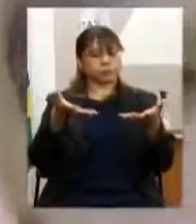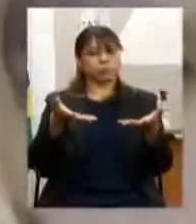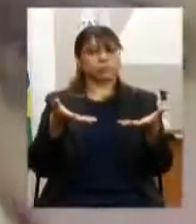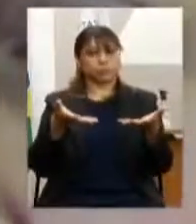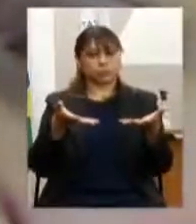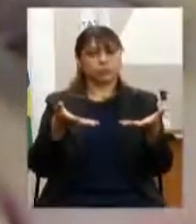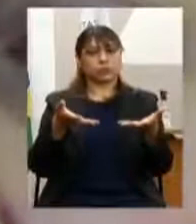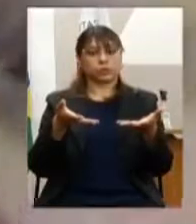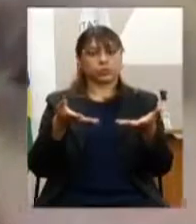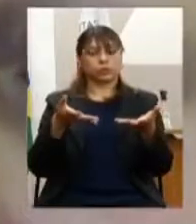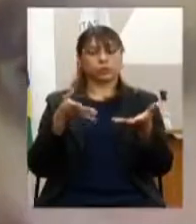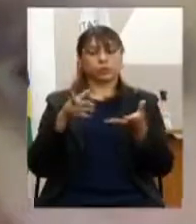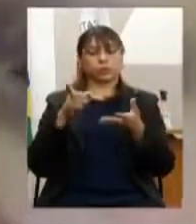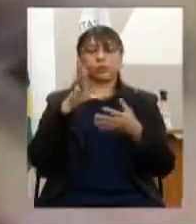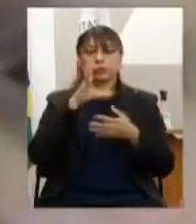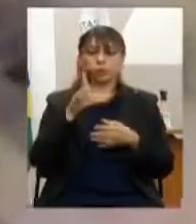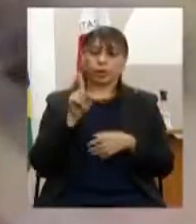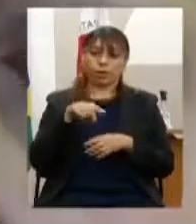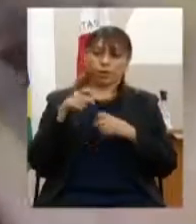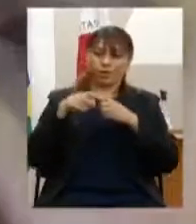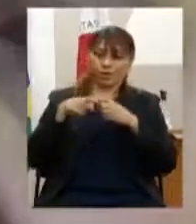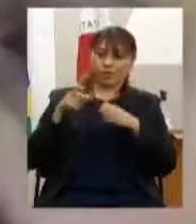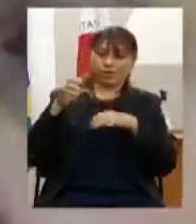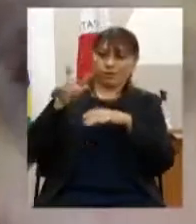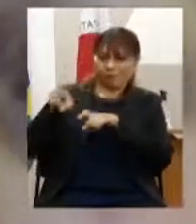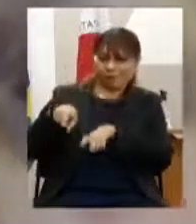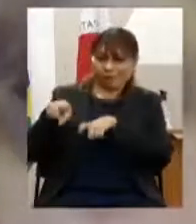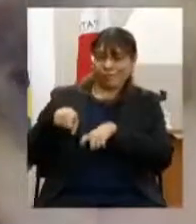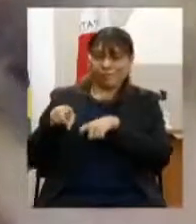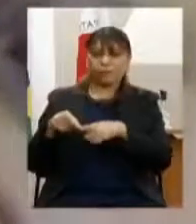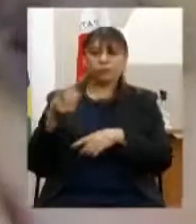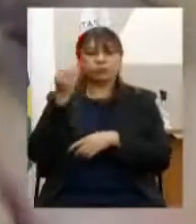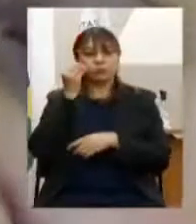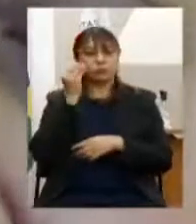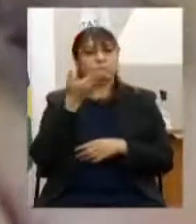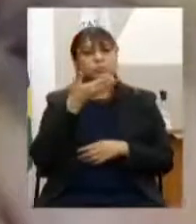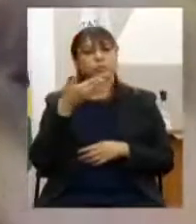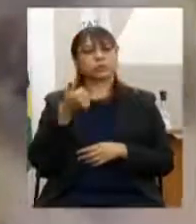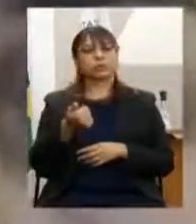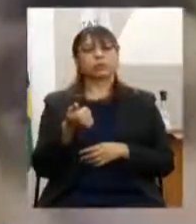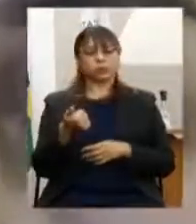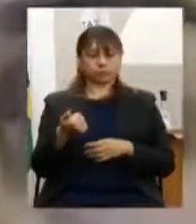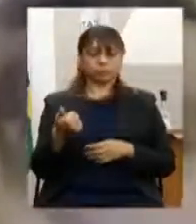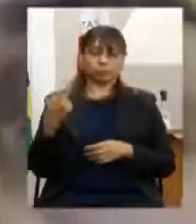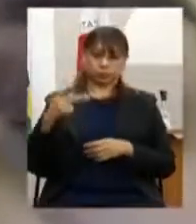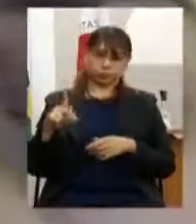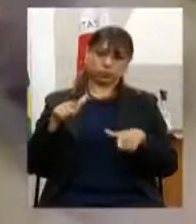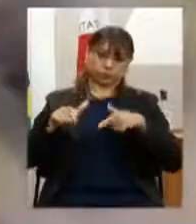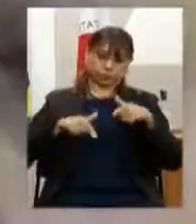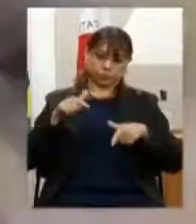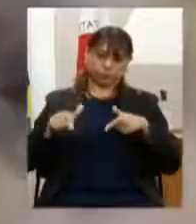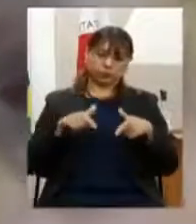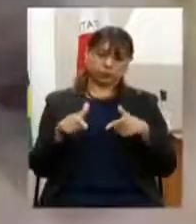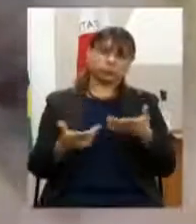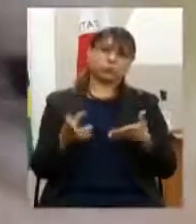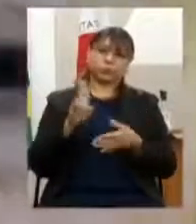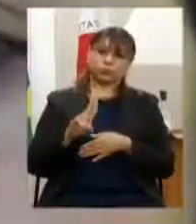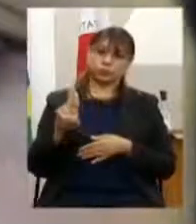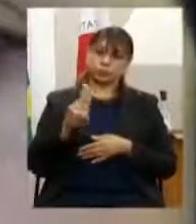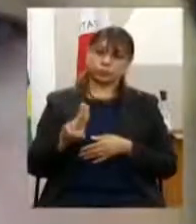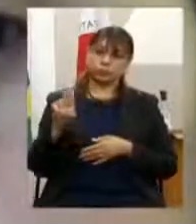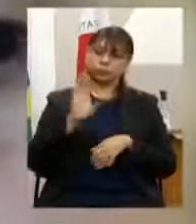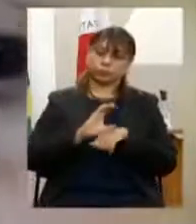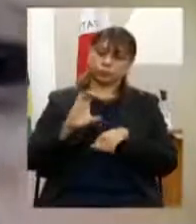com a finalidade de fomentar os empreendedores rurais e viabilizar a melhoria dos seus negócios por meio de cursos